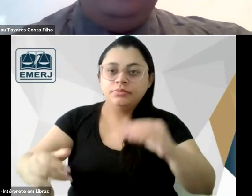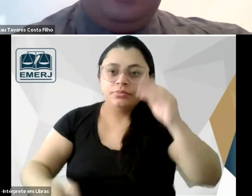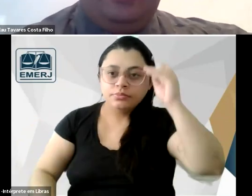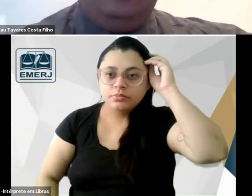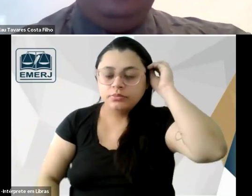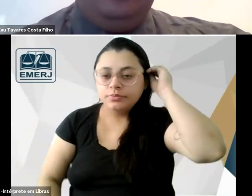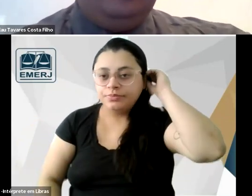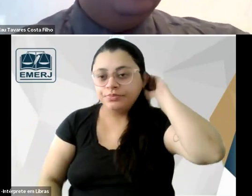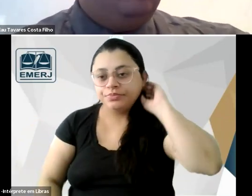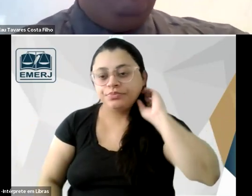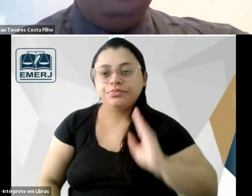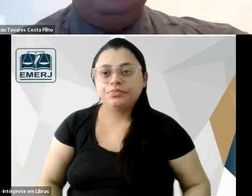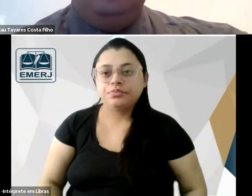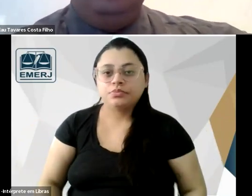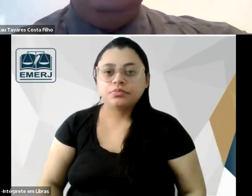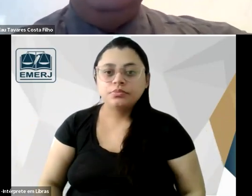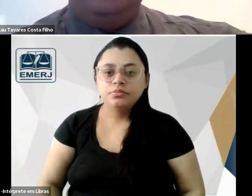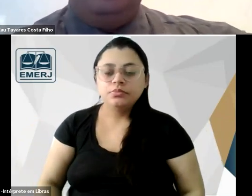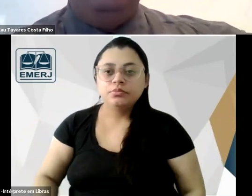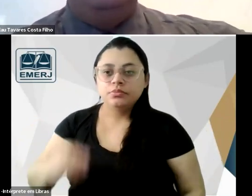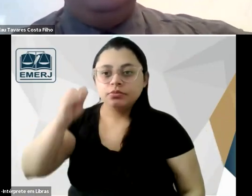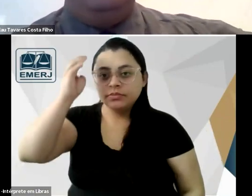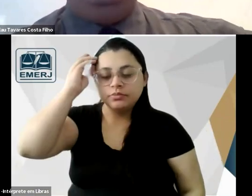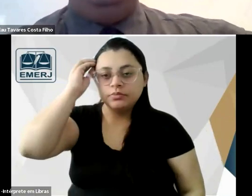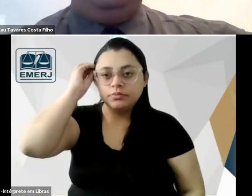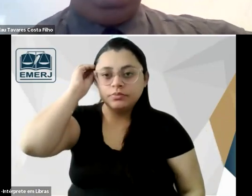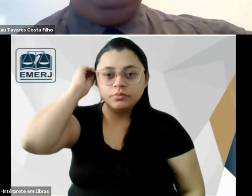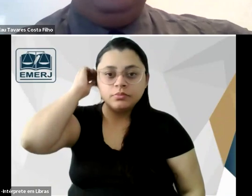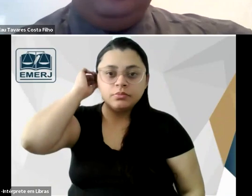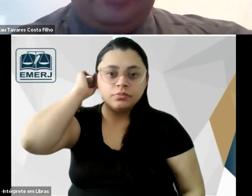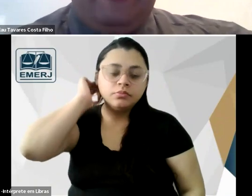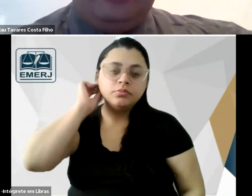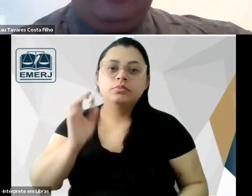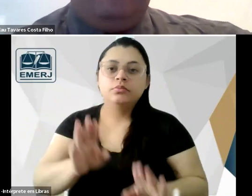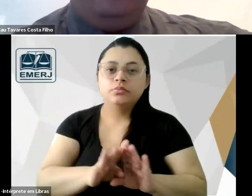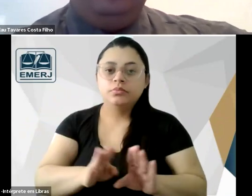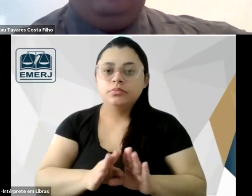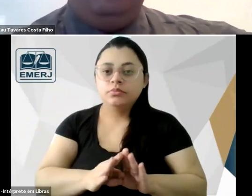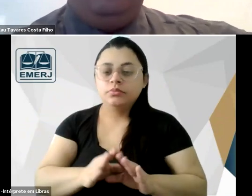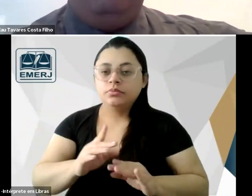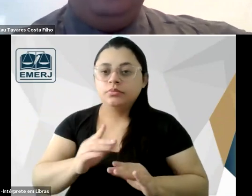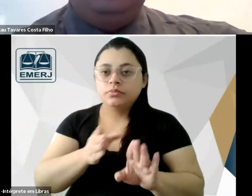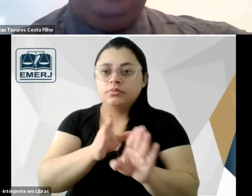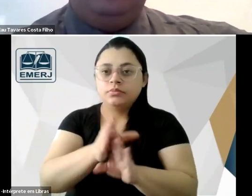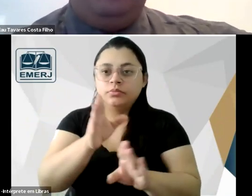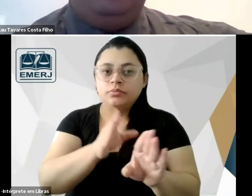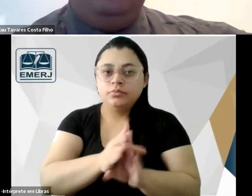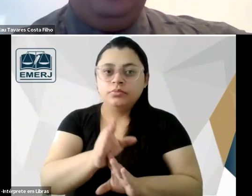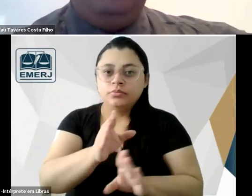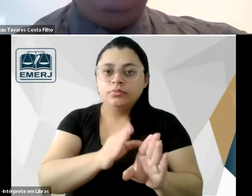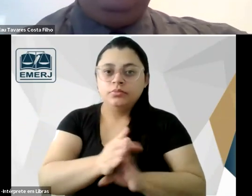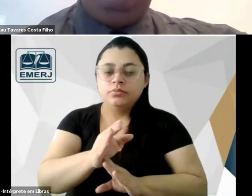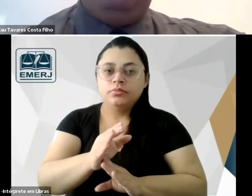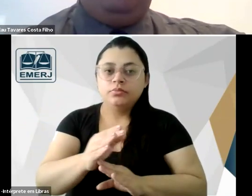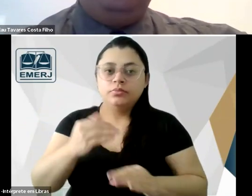de normalidade em relação ao peso dos cérebros e ainda advoga que se deve considerar que as mulheres normalmente tem um peso de uma estatura menor